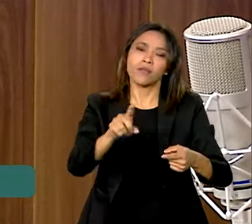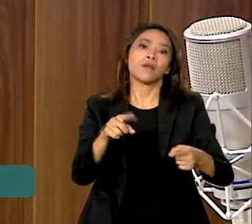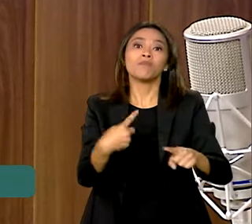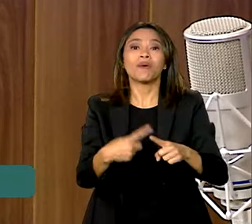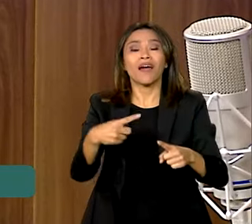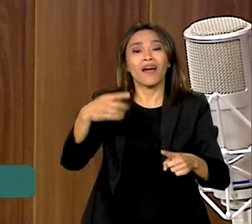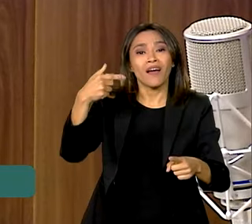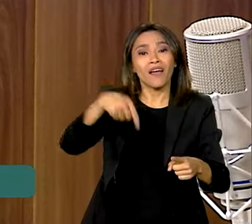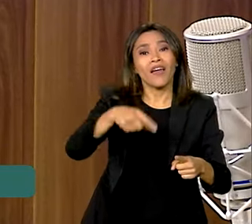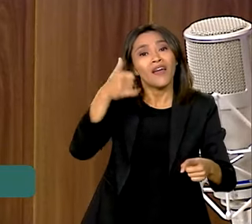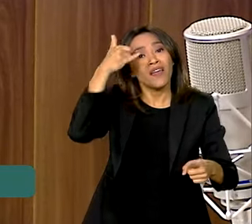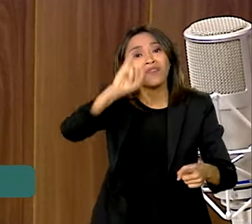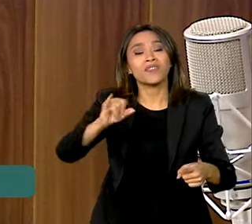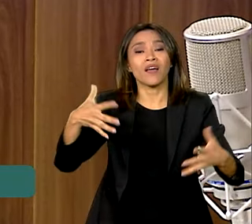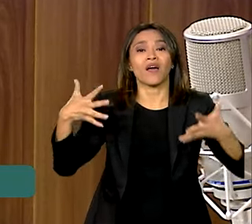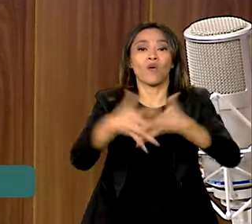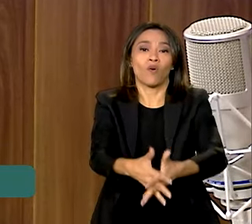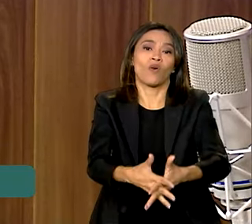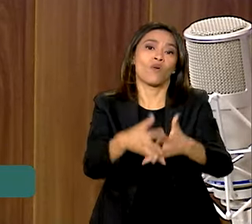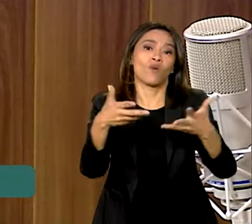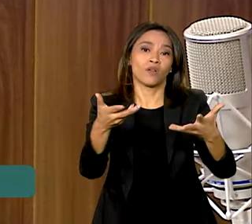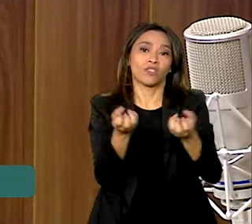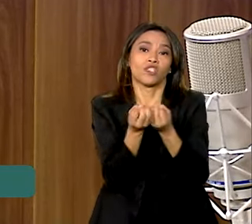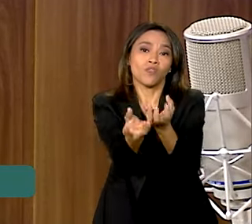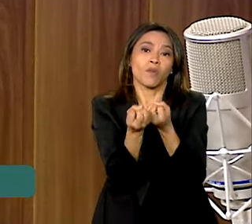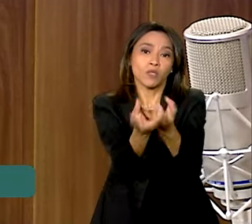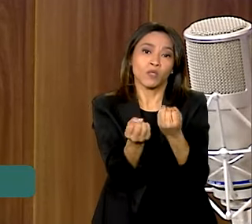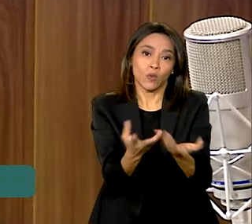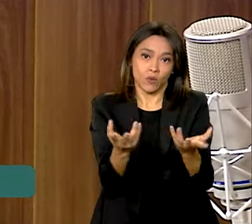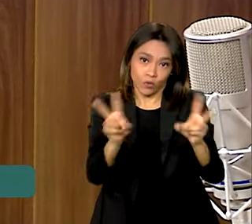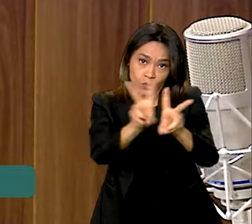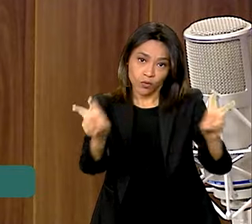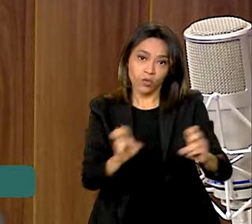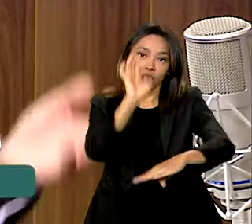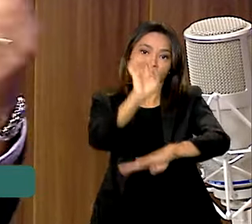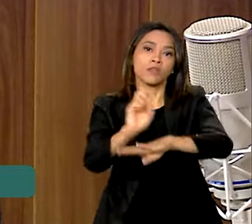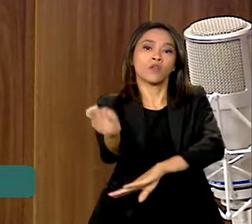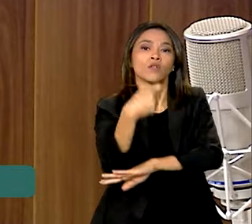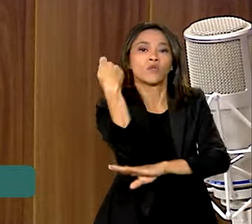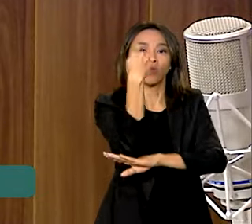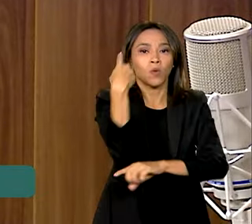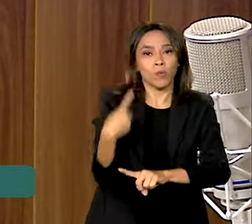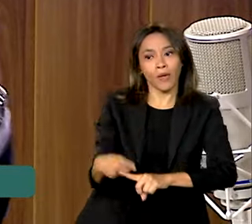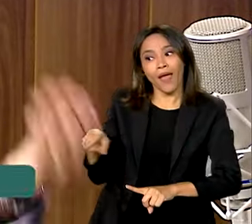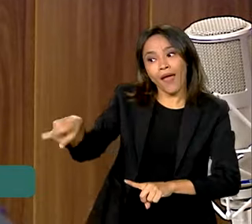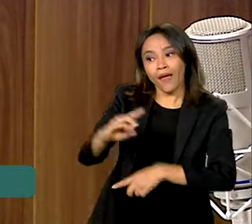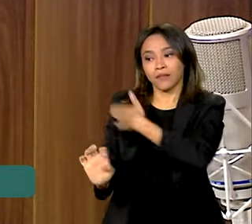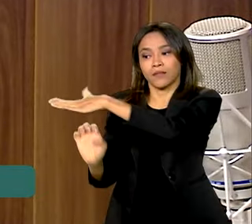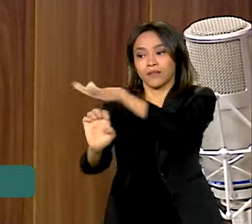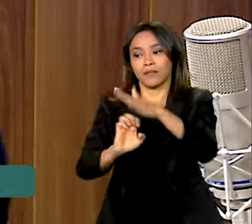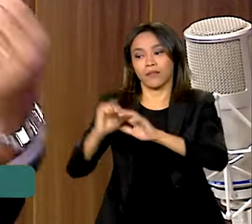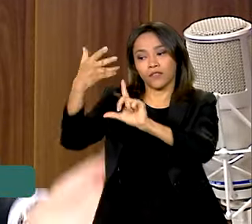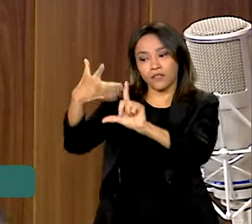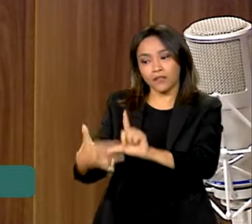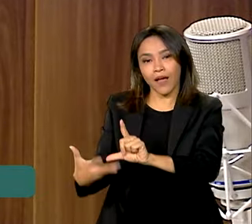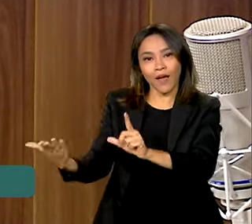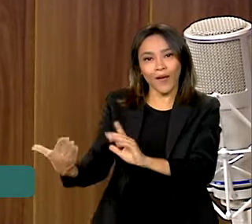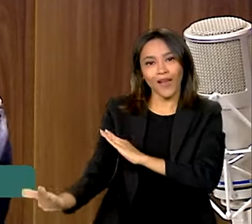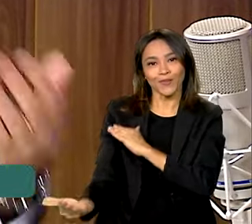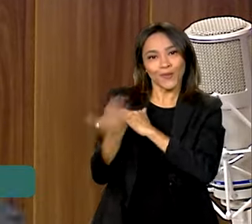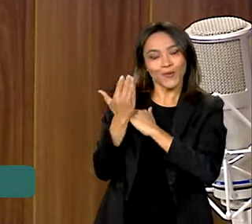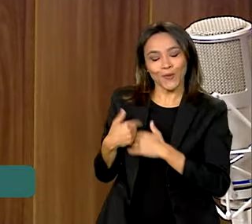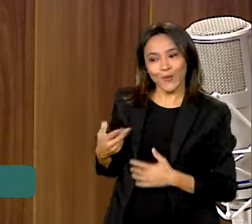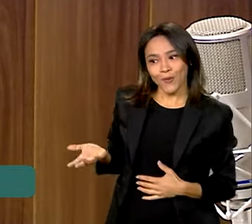calamidade pública no Rio Grande do Sul. Isso é muito importante, porque elas passaram a colaborar com mais efetividade, com mais